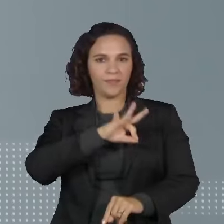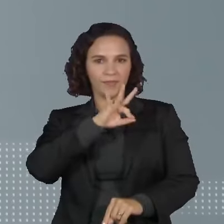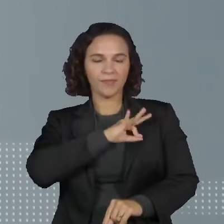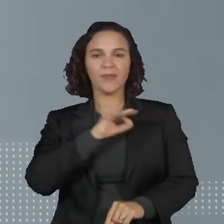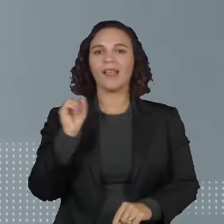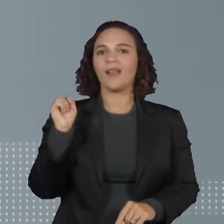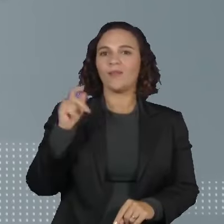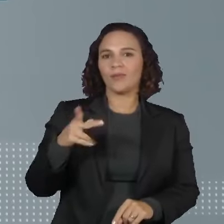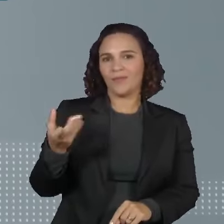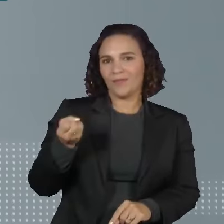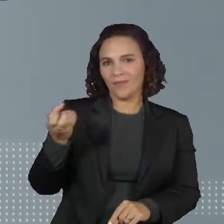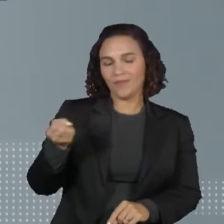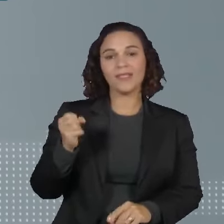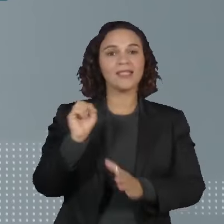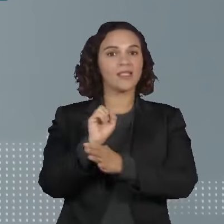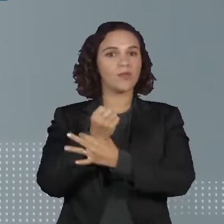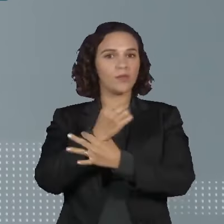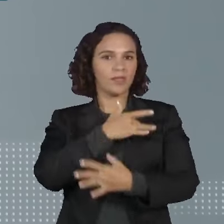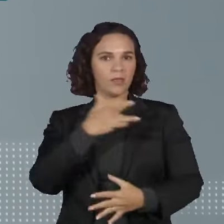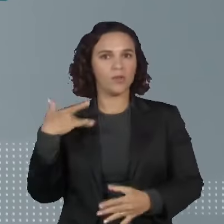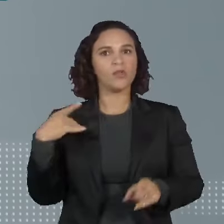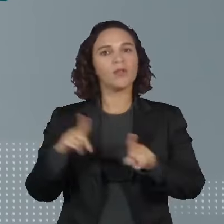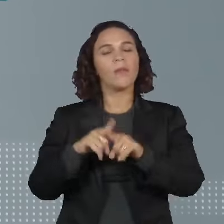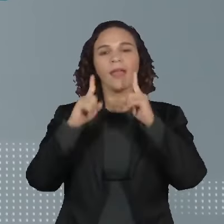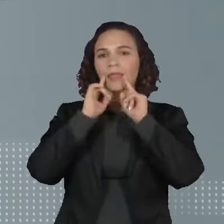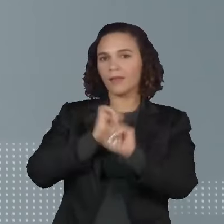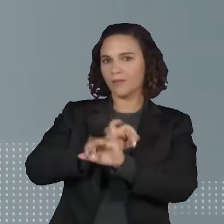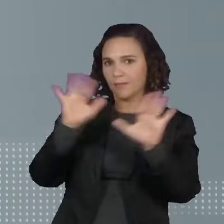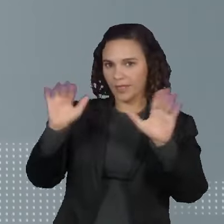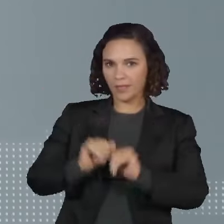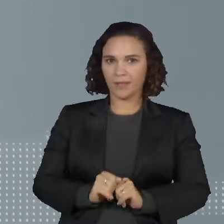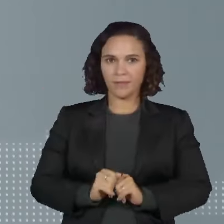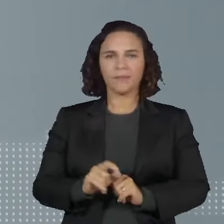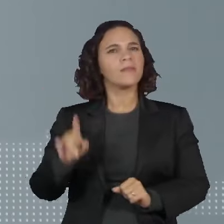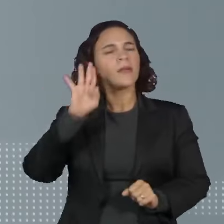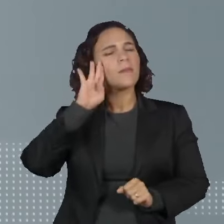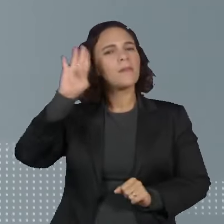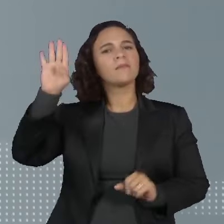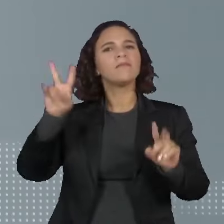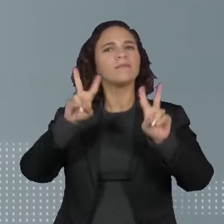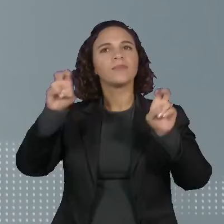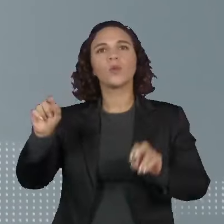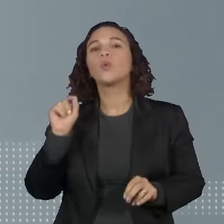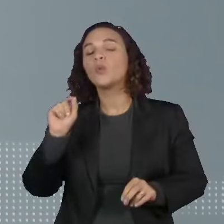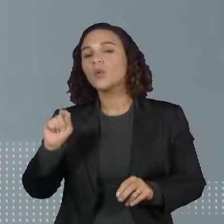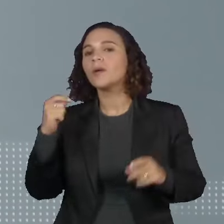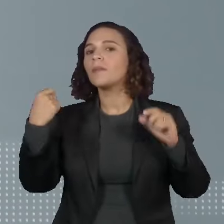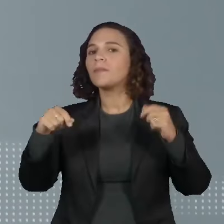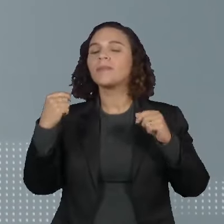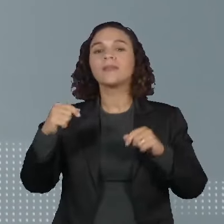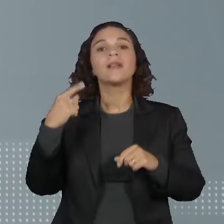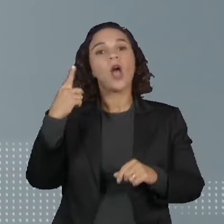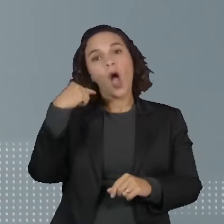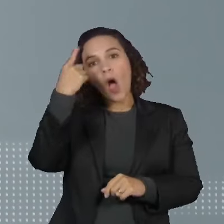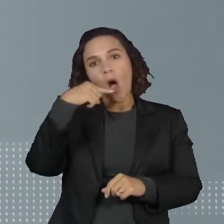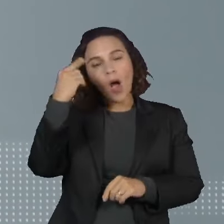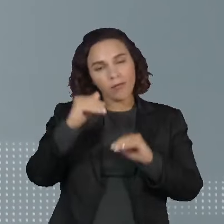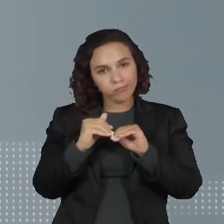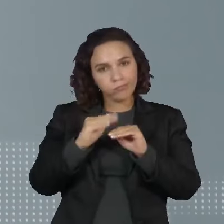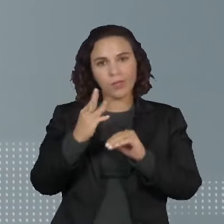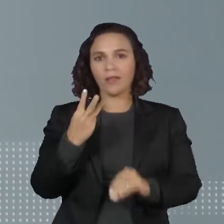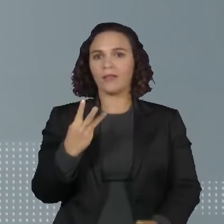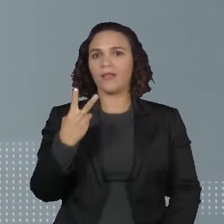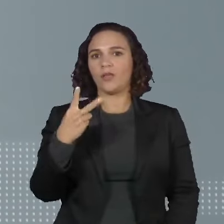previdência, segurança e saúde e transparência. Entre os principais destaques estão a definição de um valor mínimo de R$ 32